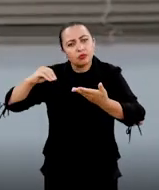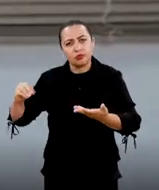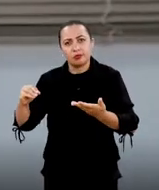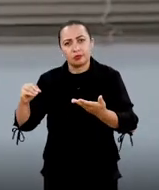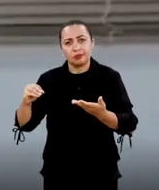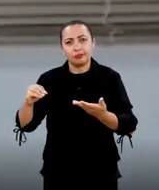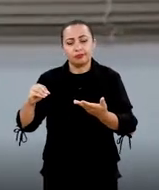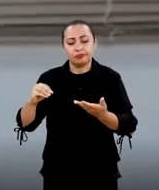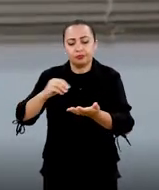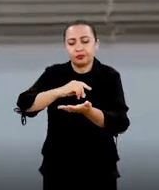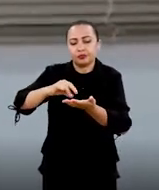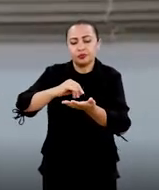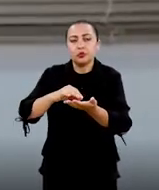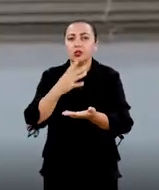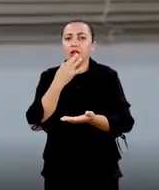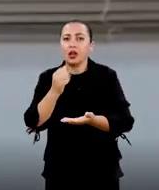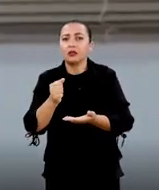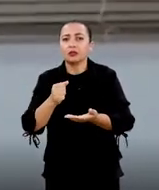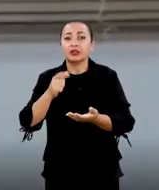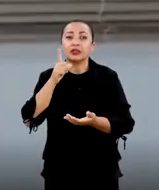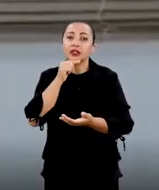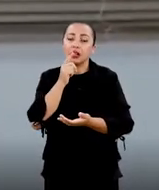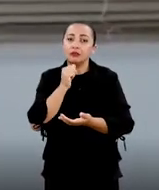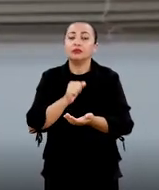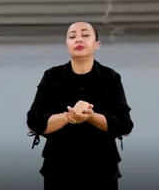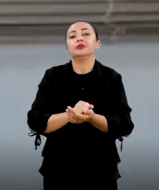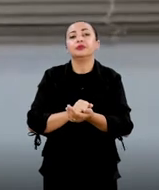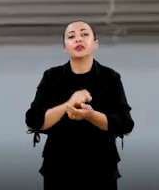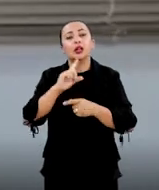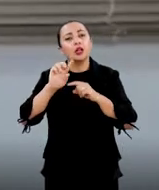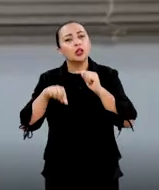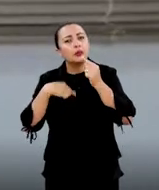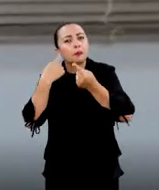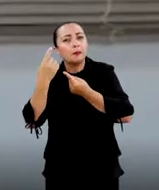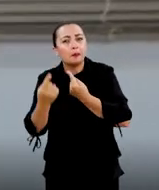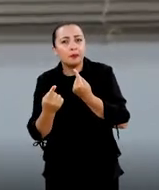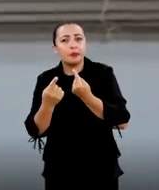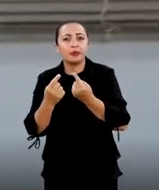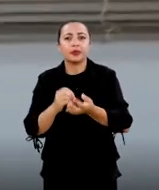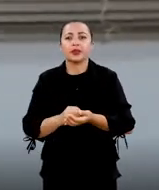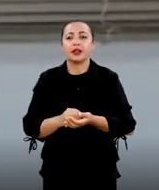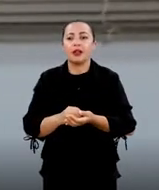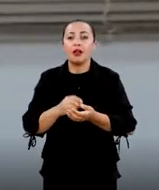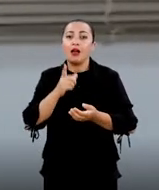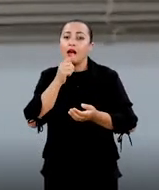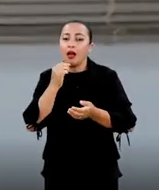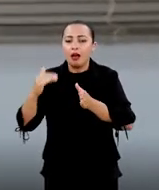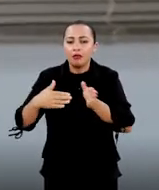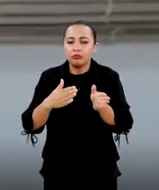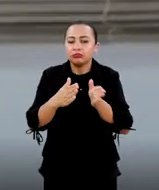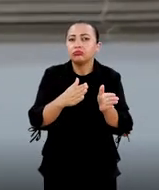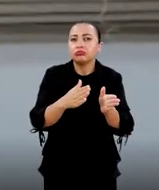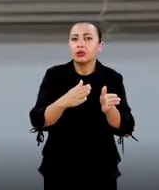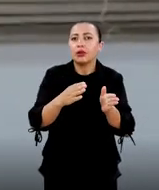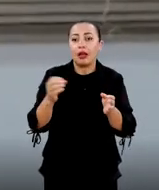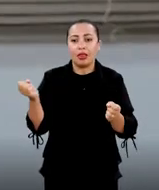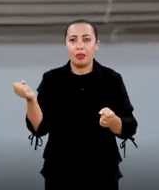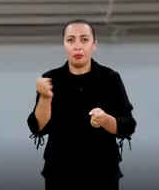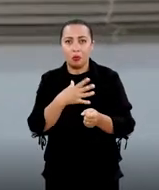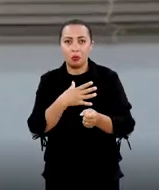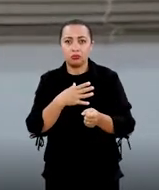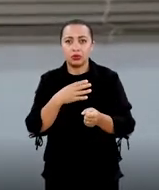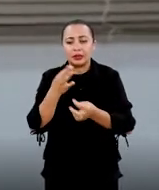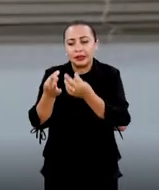remove esse corante da água e, por fim, dá um efluente que nós denominamos de